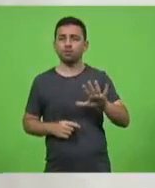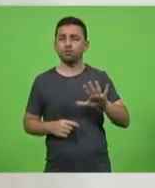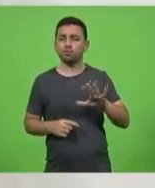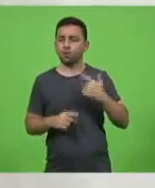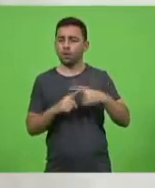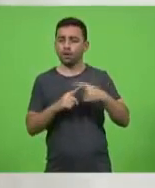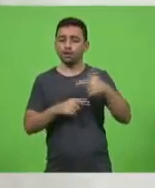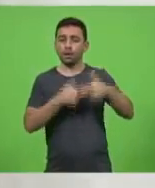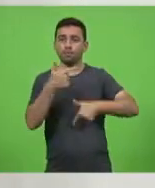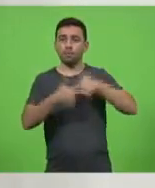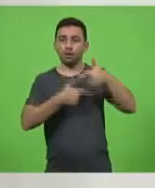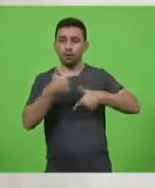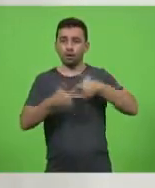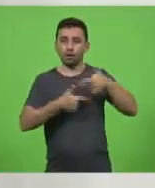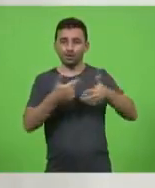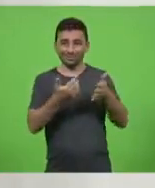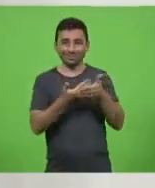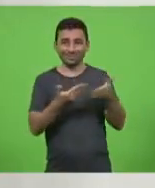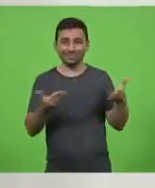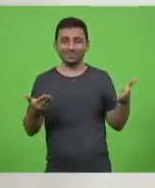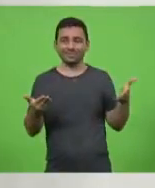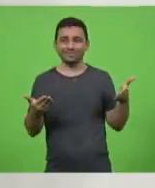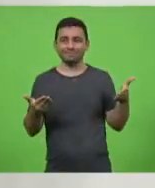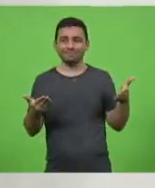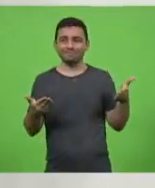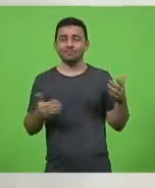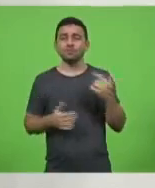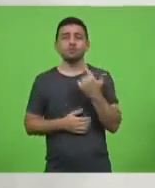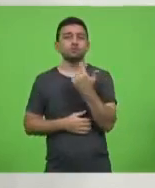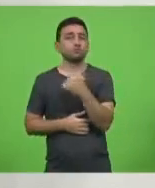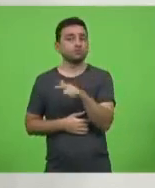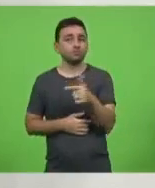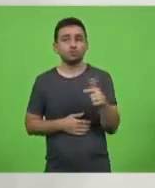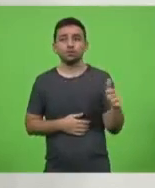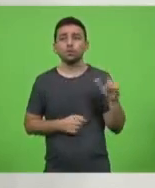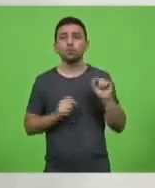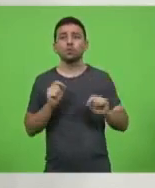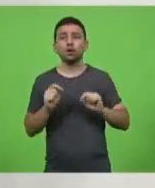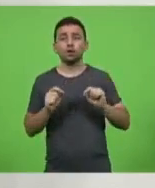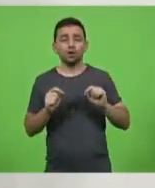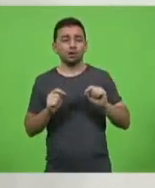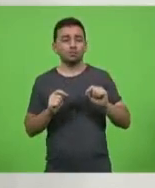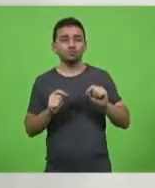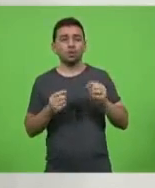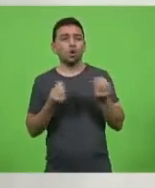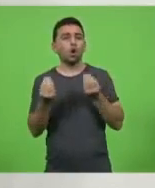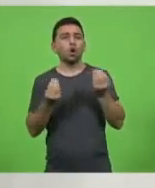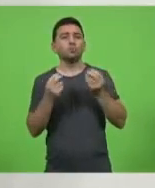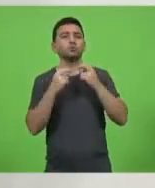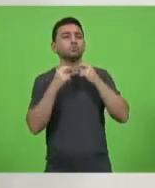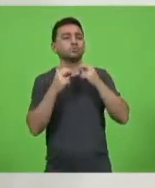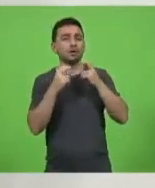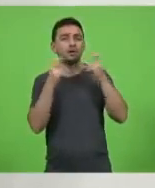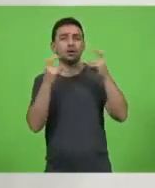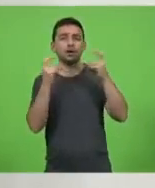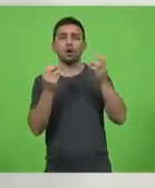essas atividades não têm para onde se socorrer, precisam de ajuda.